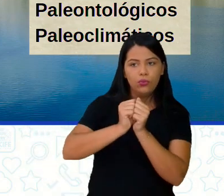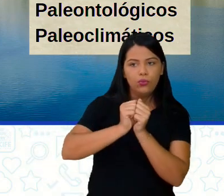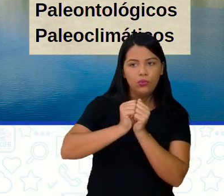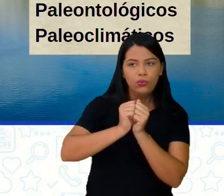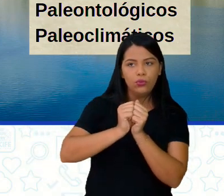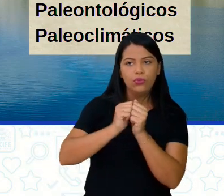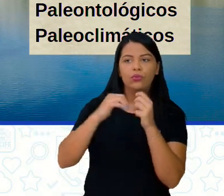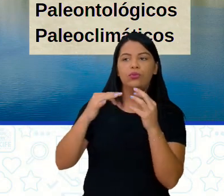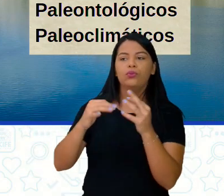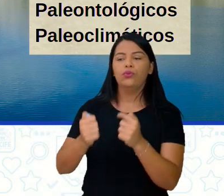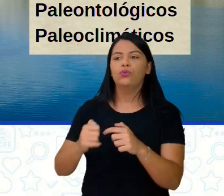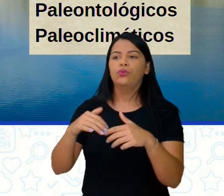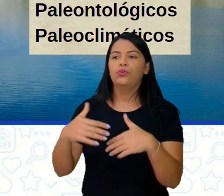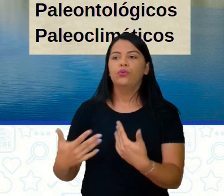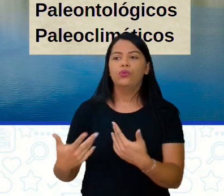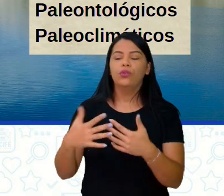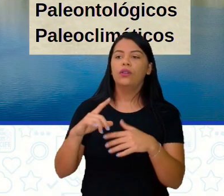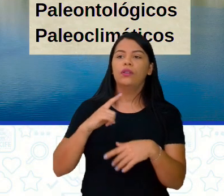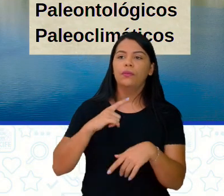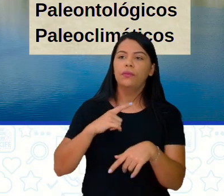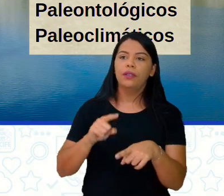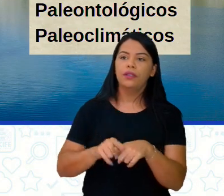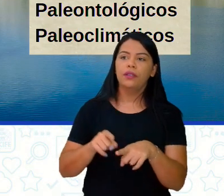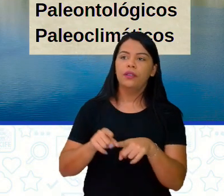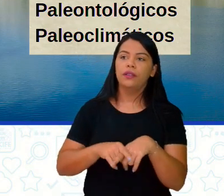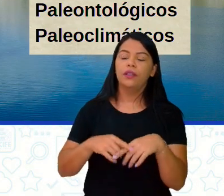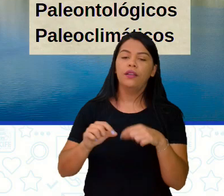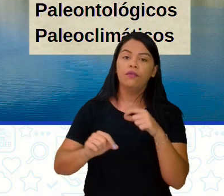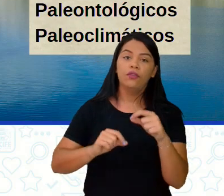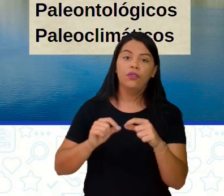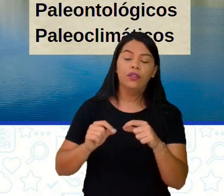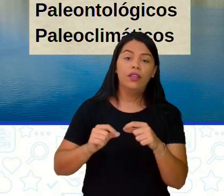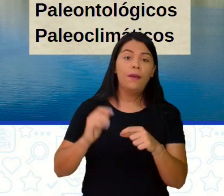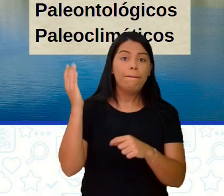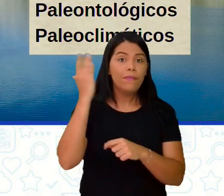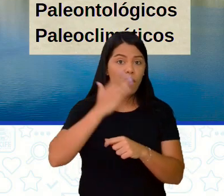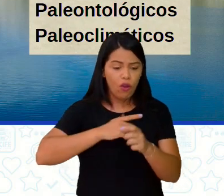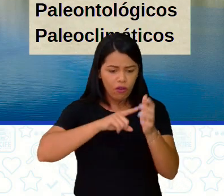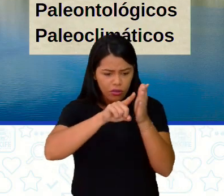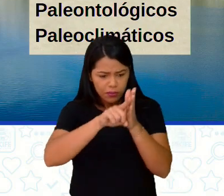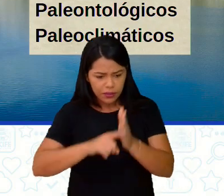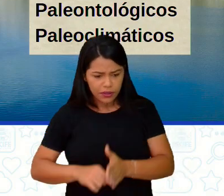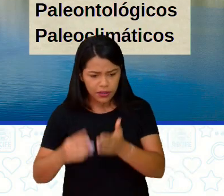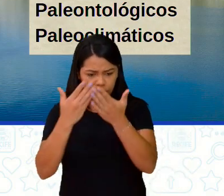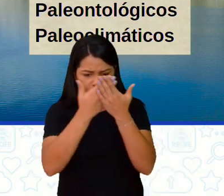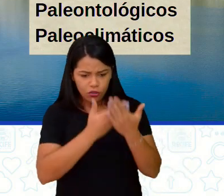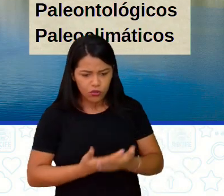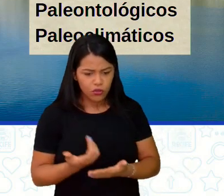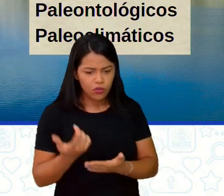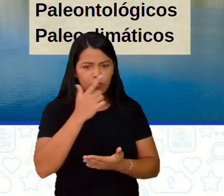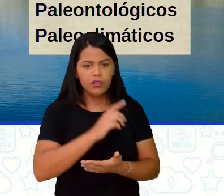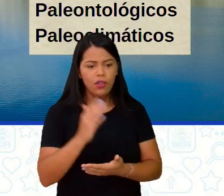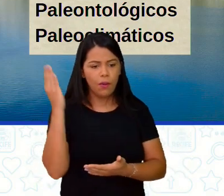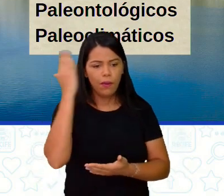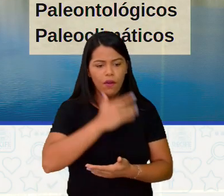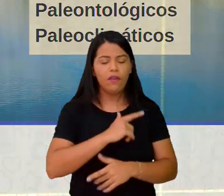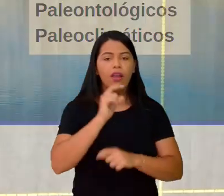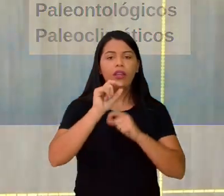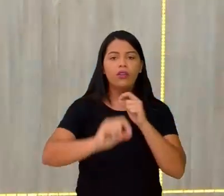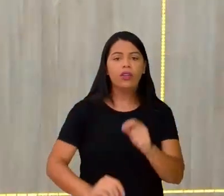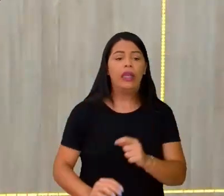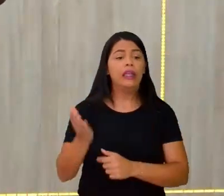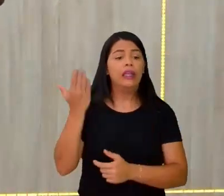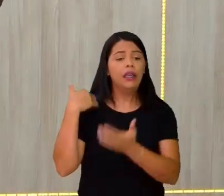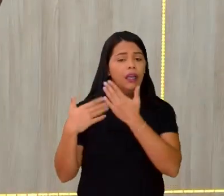evidências paleontológicas e também as evidências paleoclimáticas. Então,